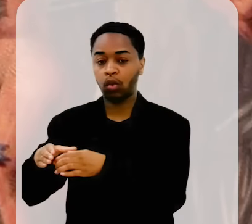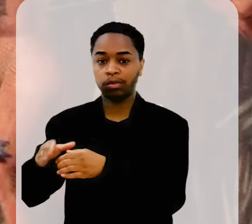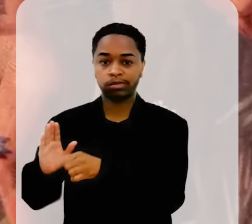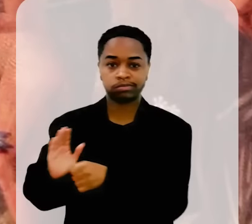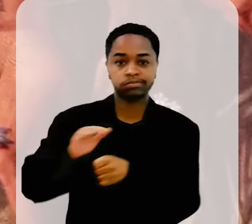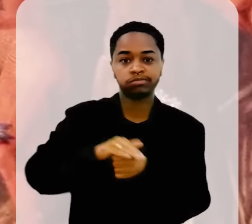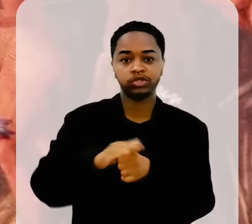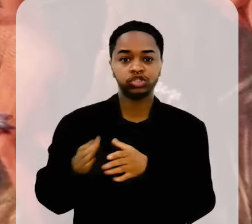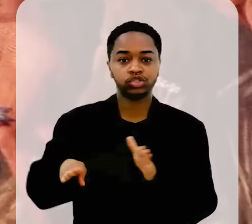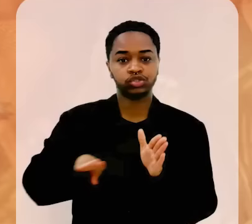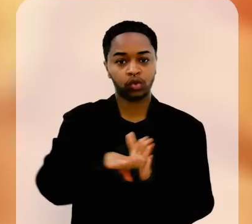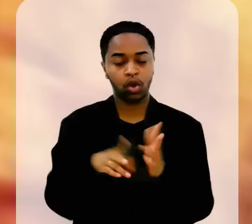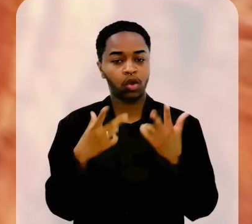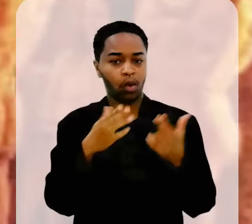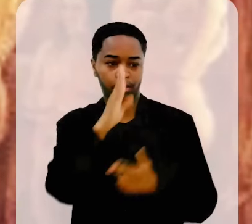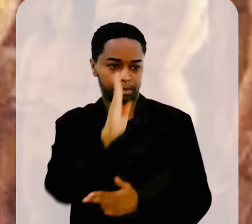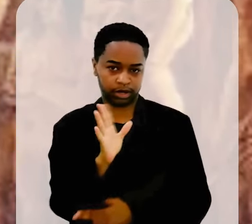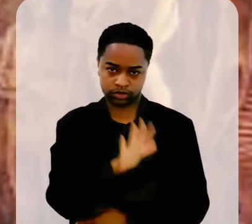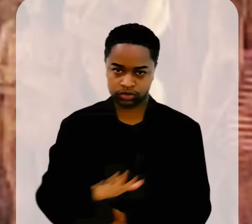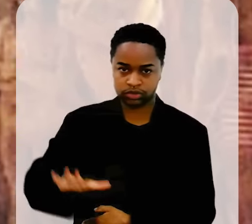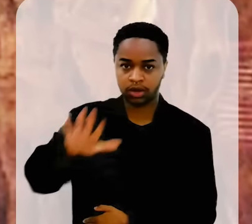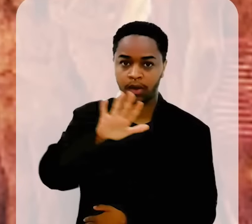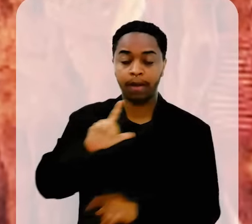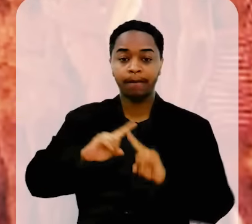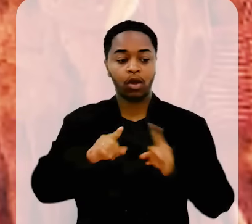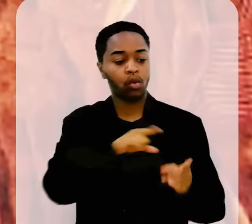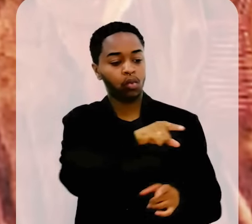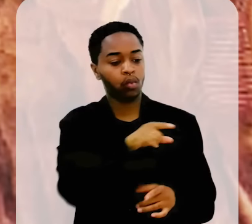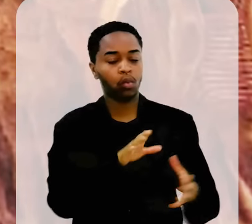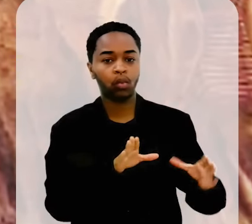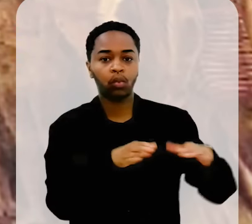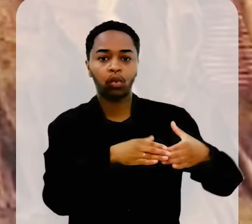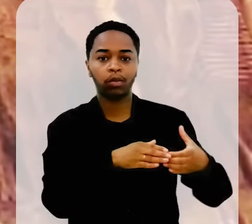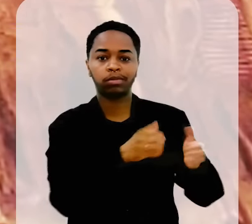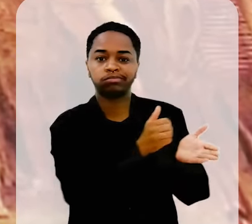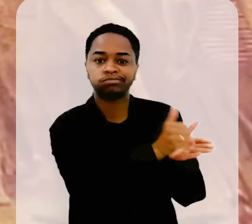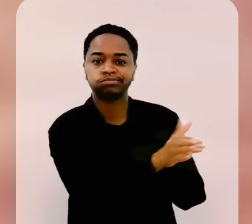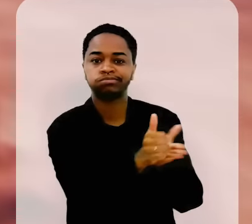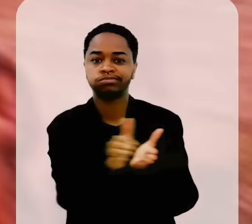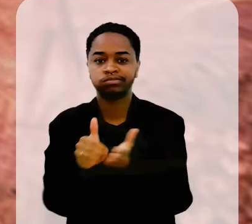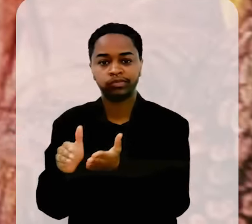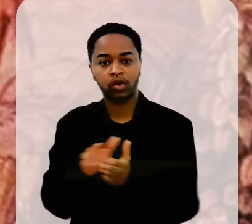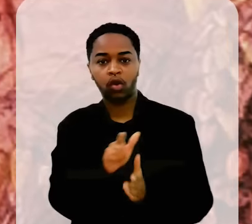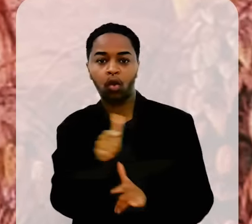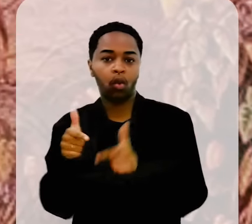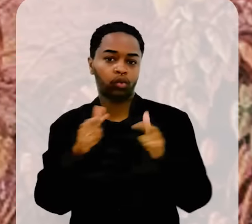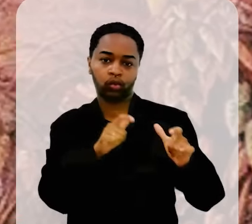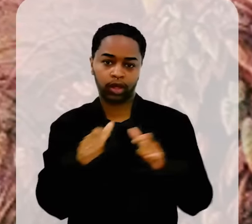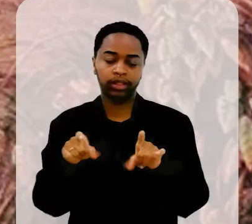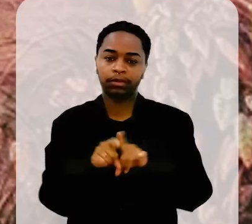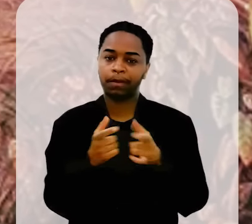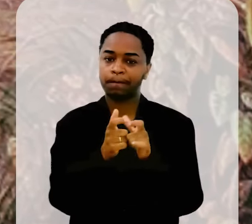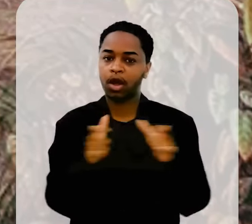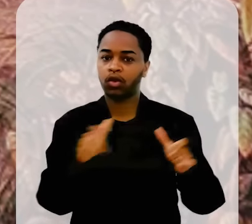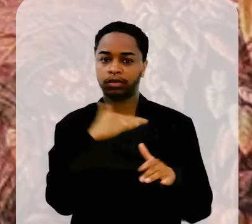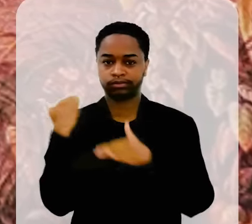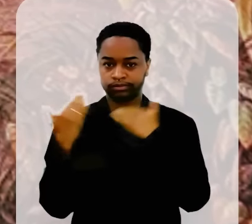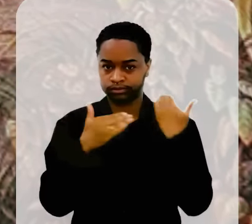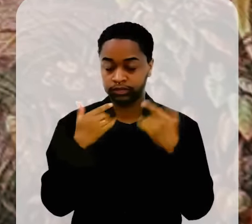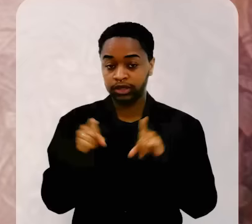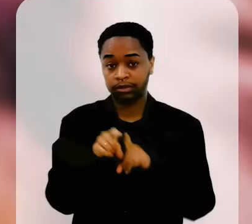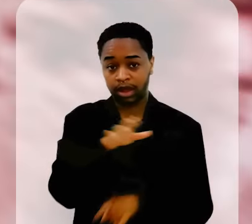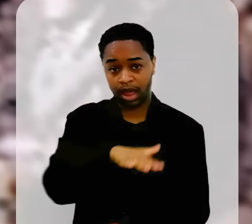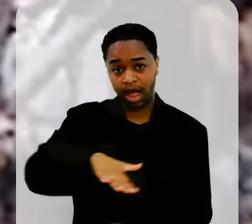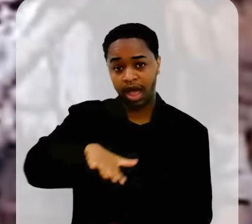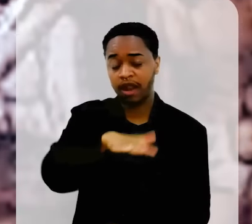colonizadores, como aconteceu em todo o país, os Puri foram expulsos de suas terras e, a maioria, mortos.